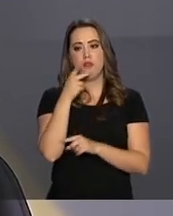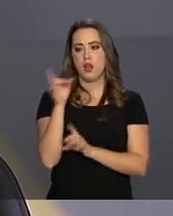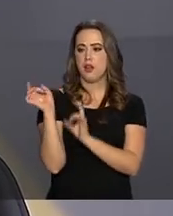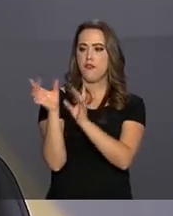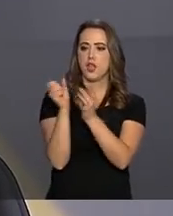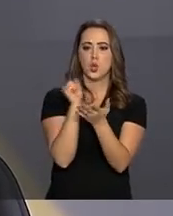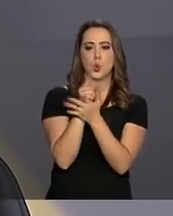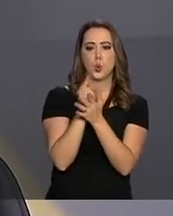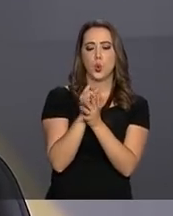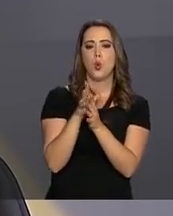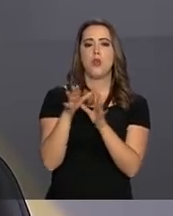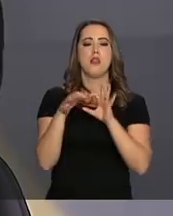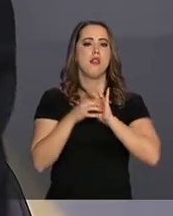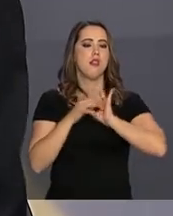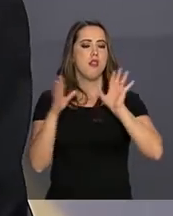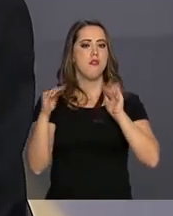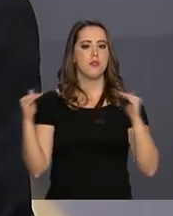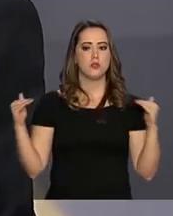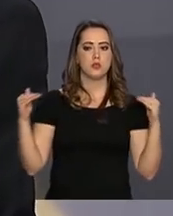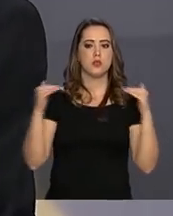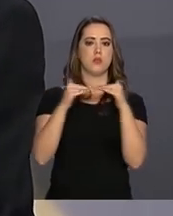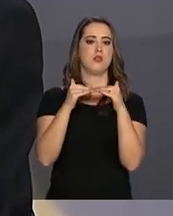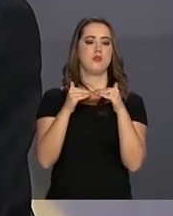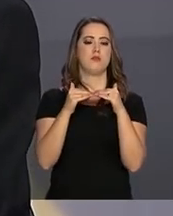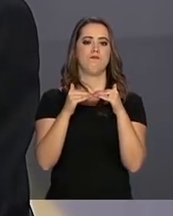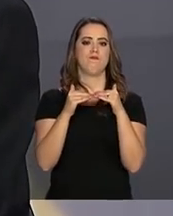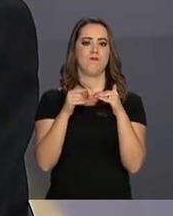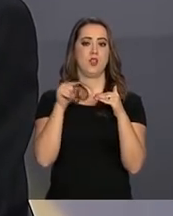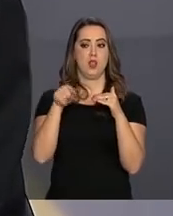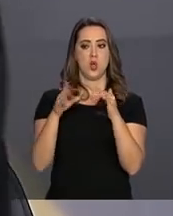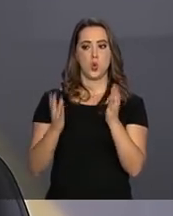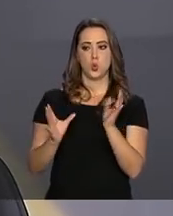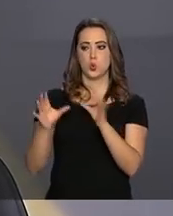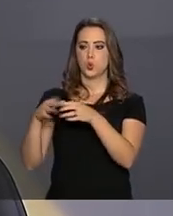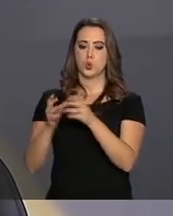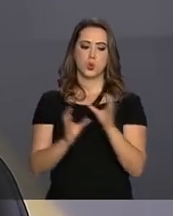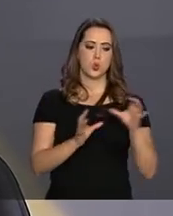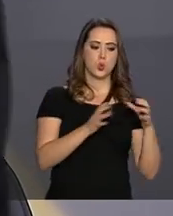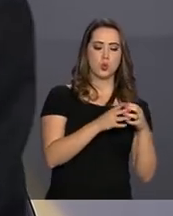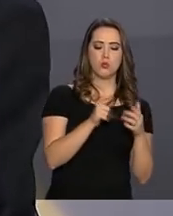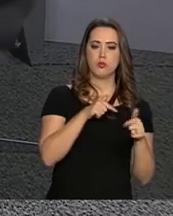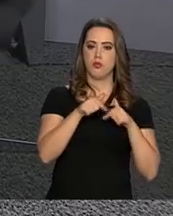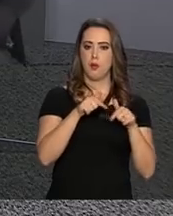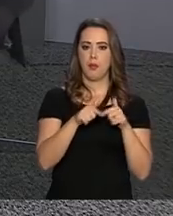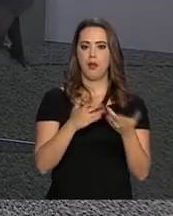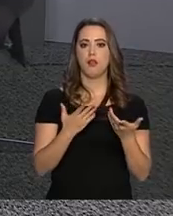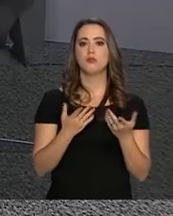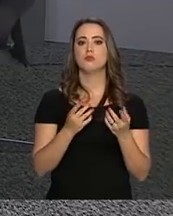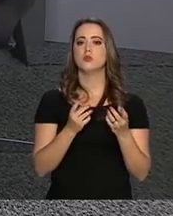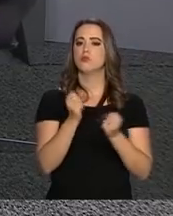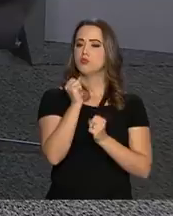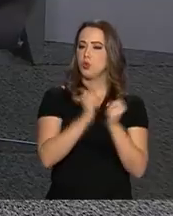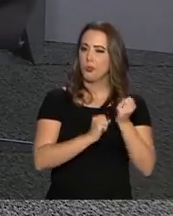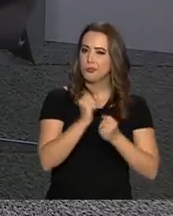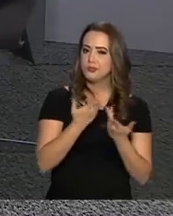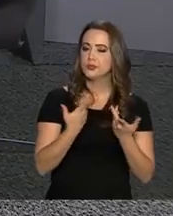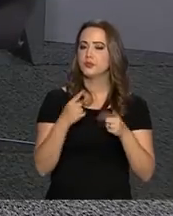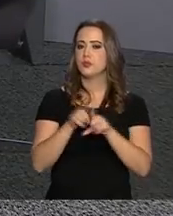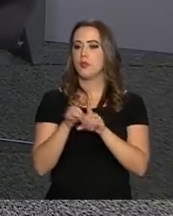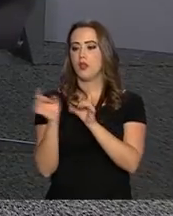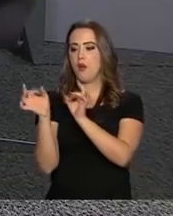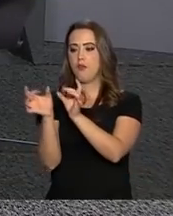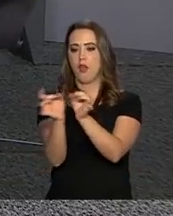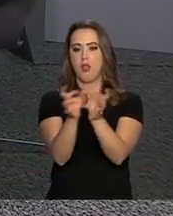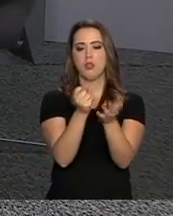tende a equalizar a remuneração dos fatores de produção. O trabalho é um desses fatores de produção. Então, o comércio